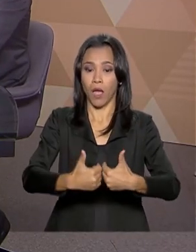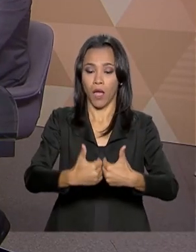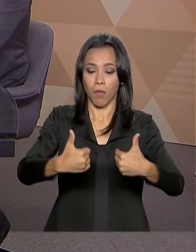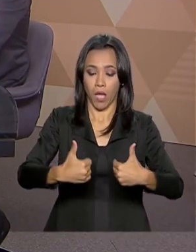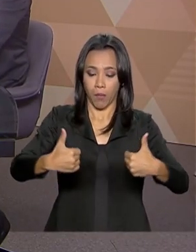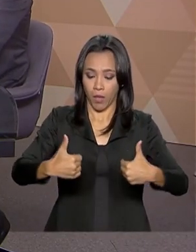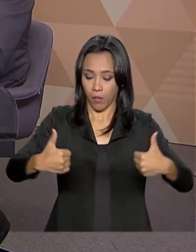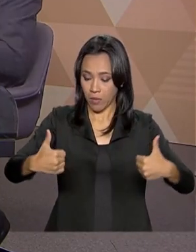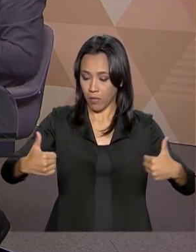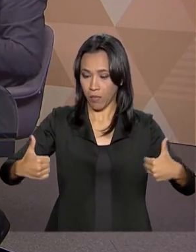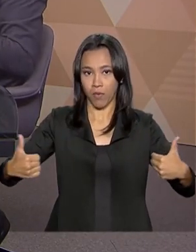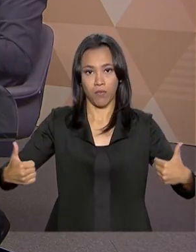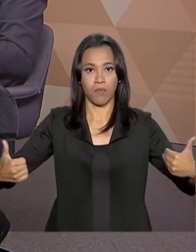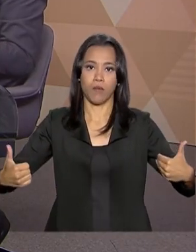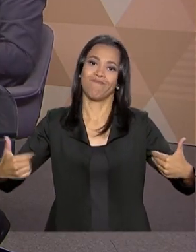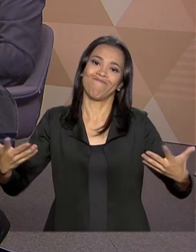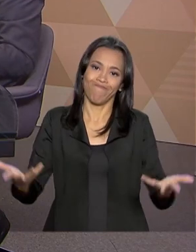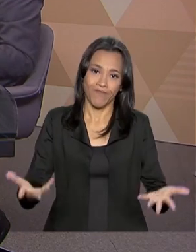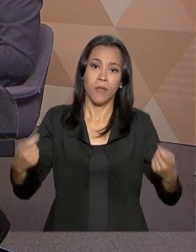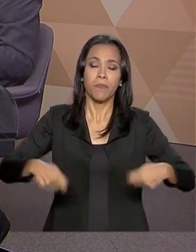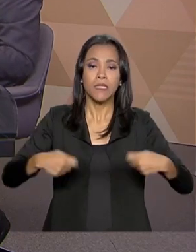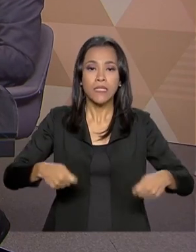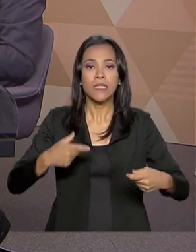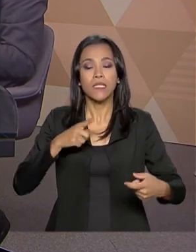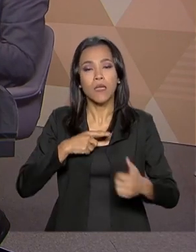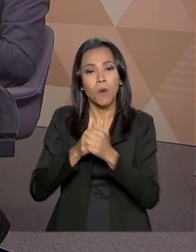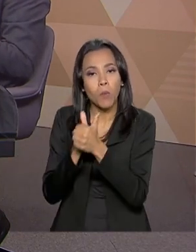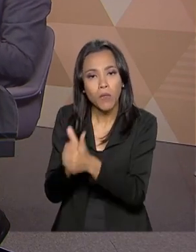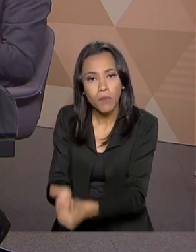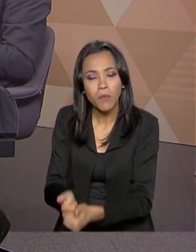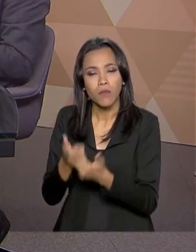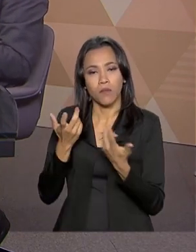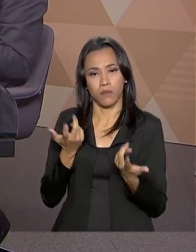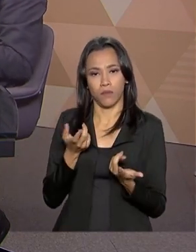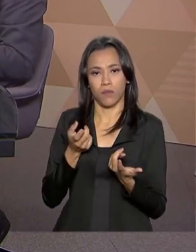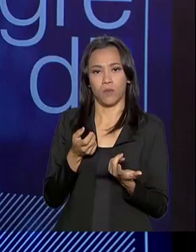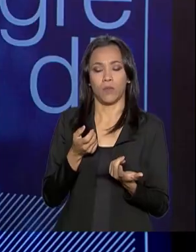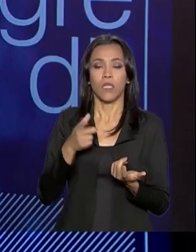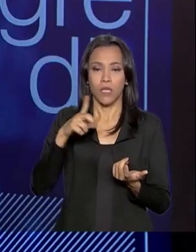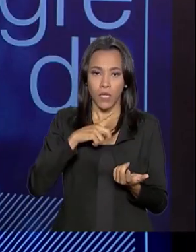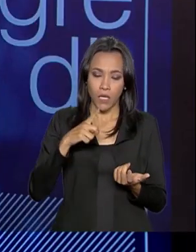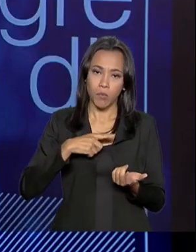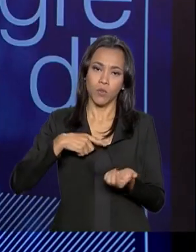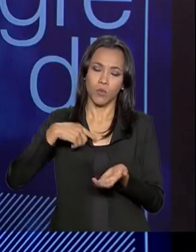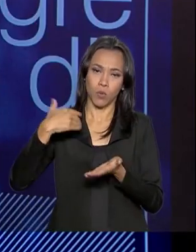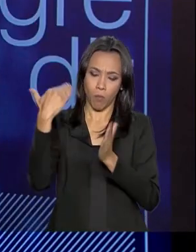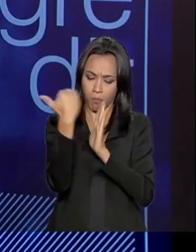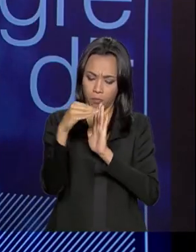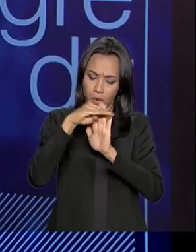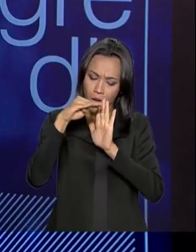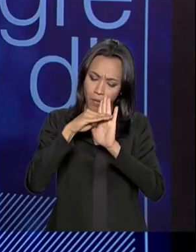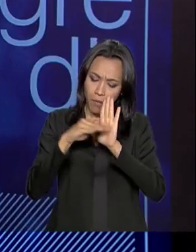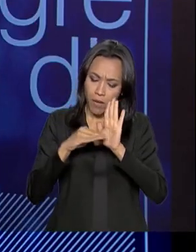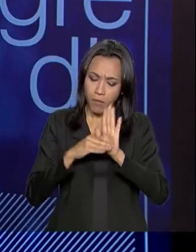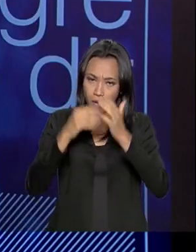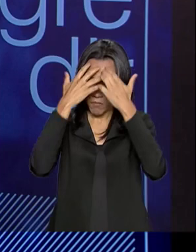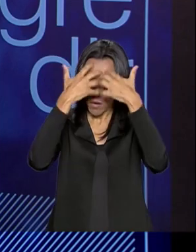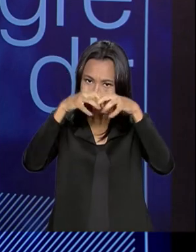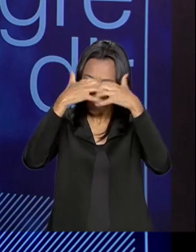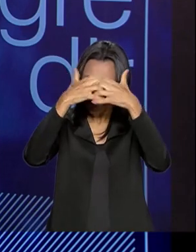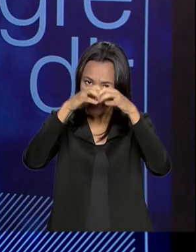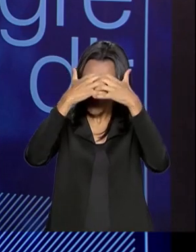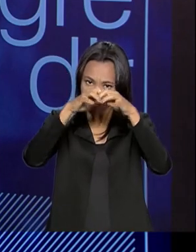Então, é muito importante ter um acompanhamento adequado. Nós temos um programa genético para organizar nossas competências todas